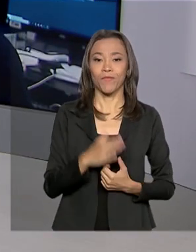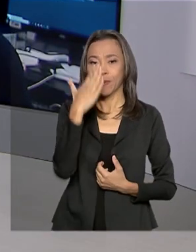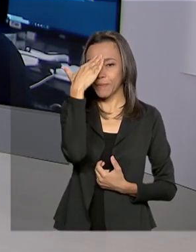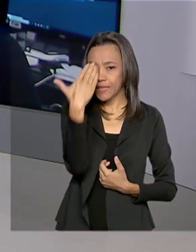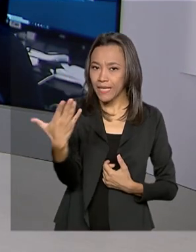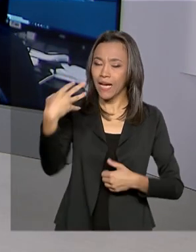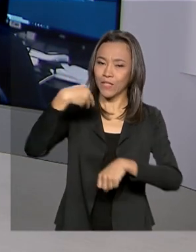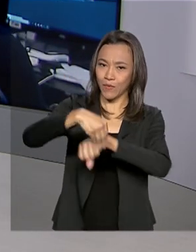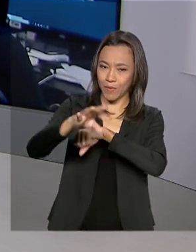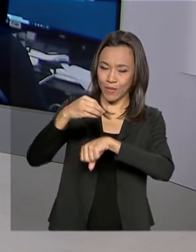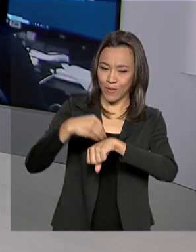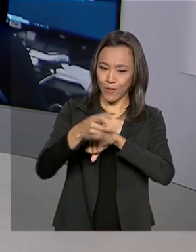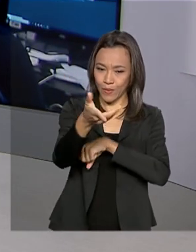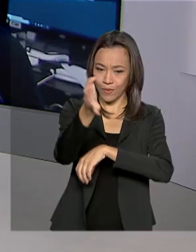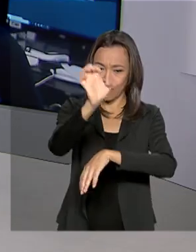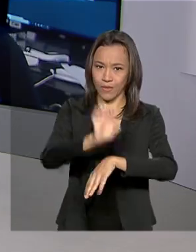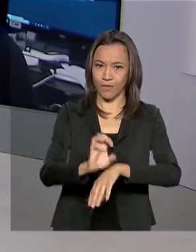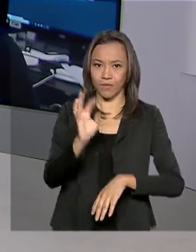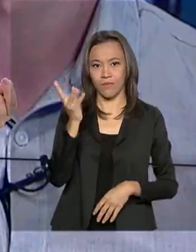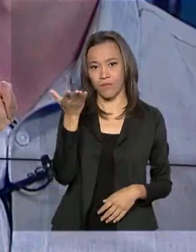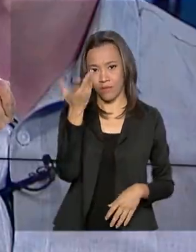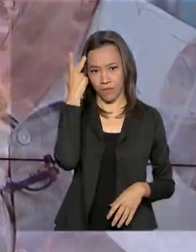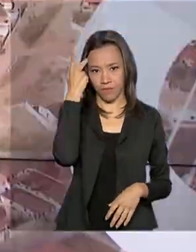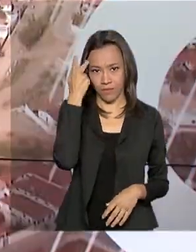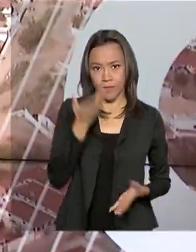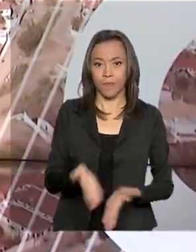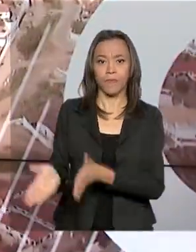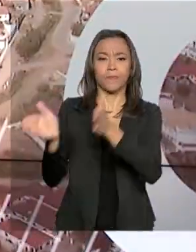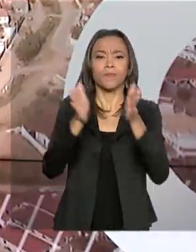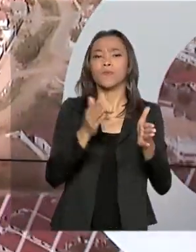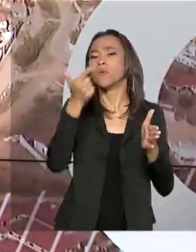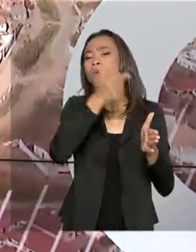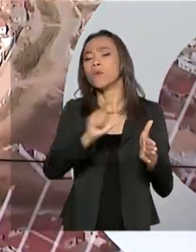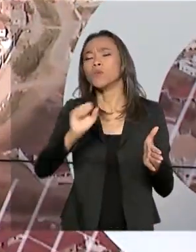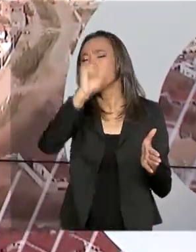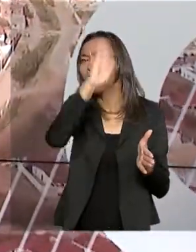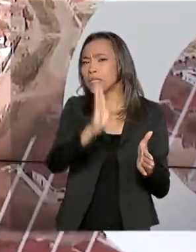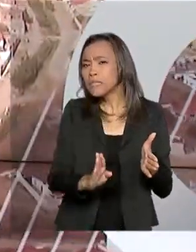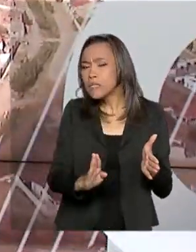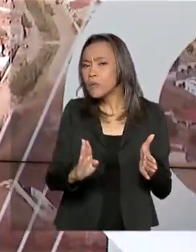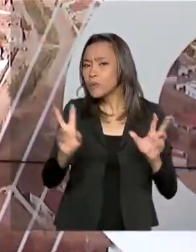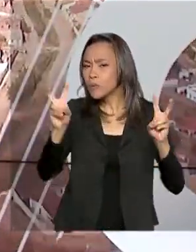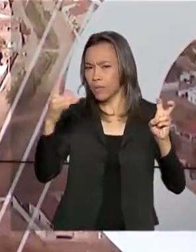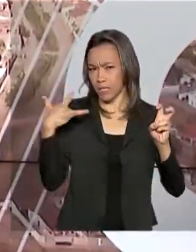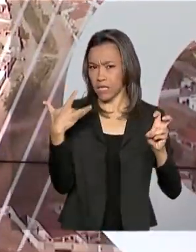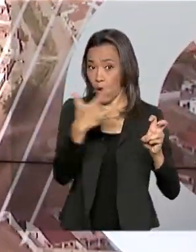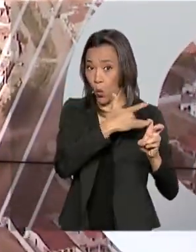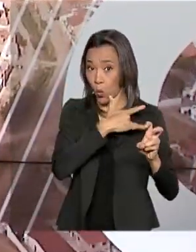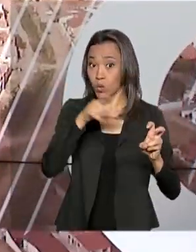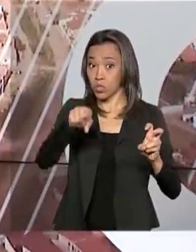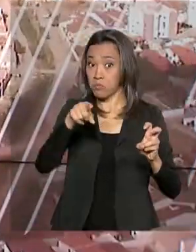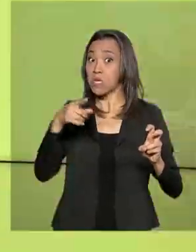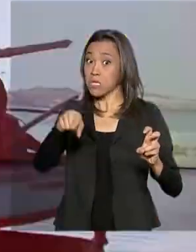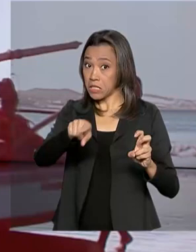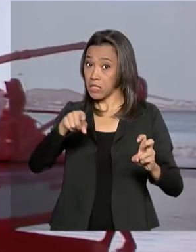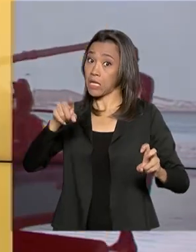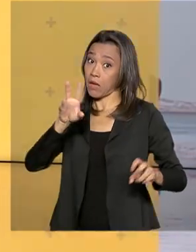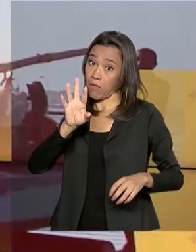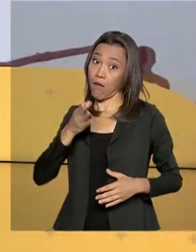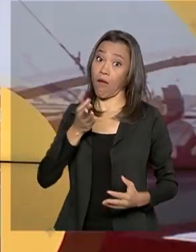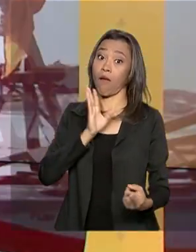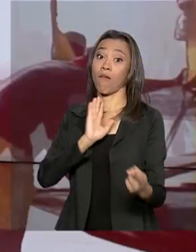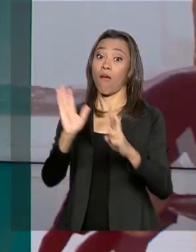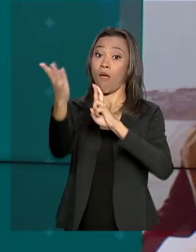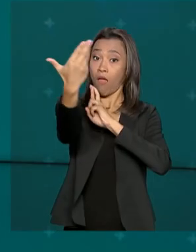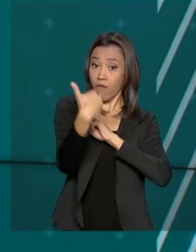pelas suas informações ao vivo, direto de São Paulo. E olha, por falar em saúde, o Brasil está na liderança mundial do combate à tuberculose.